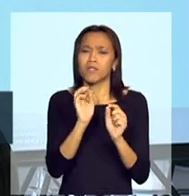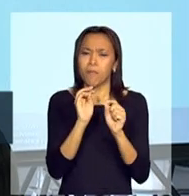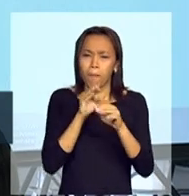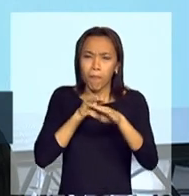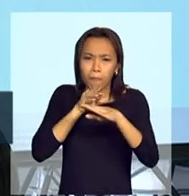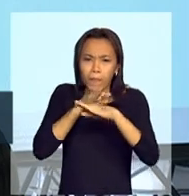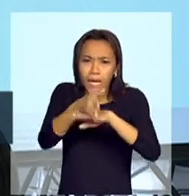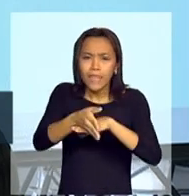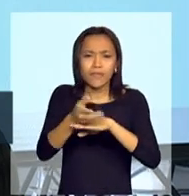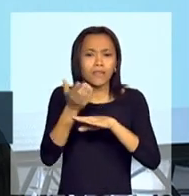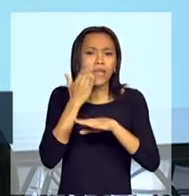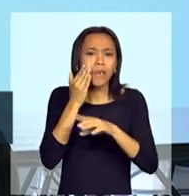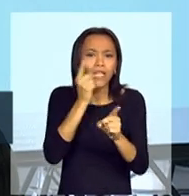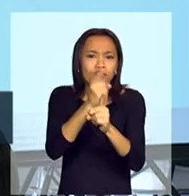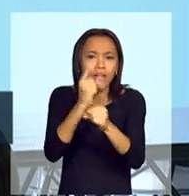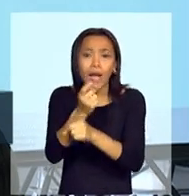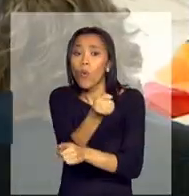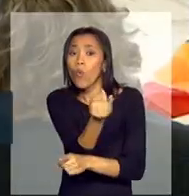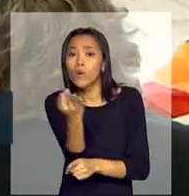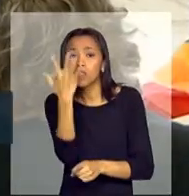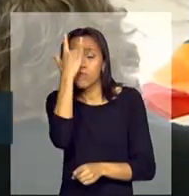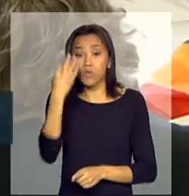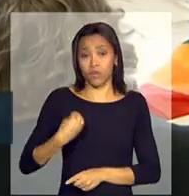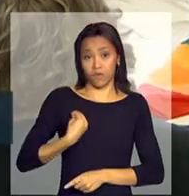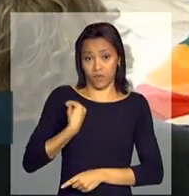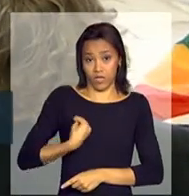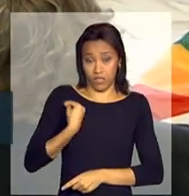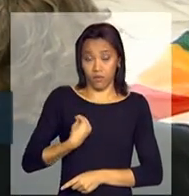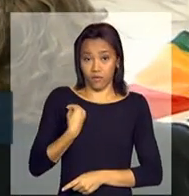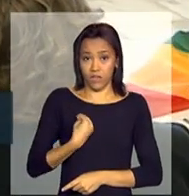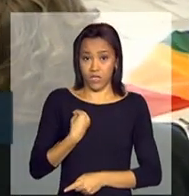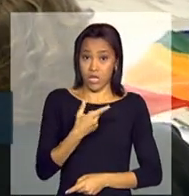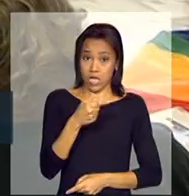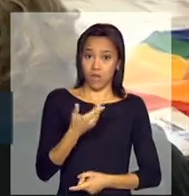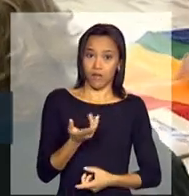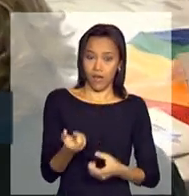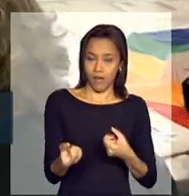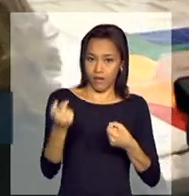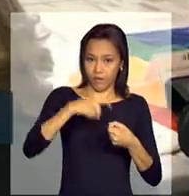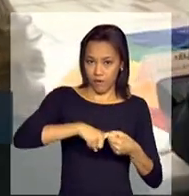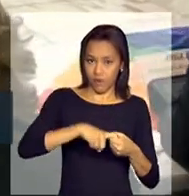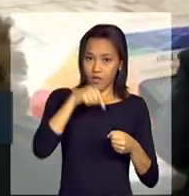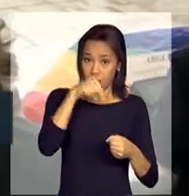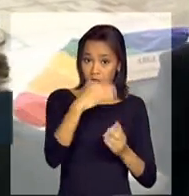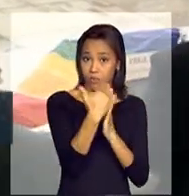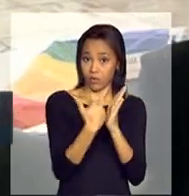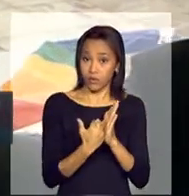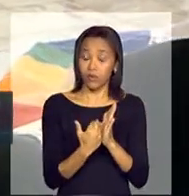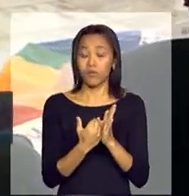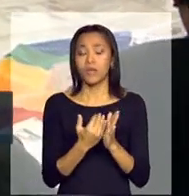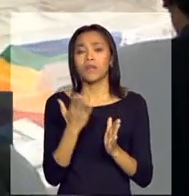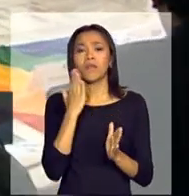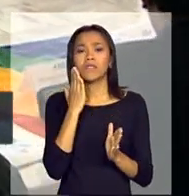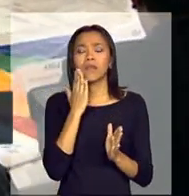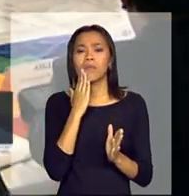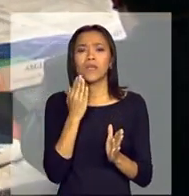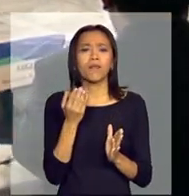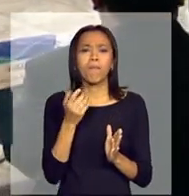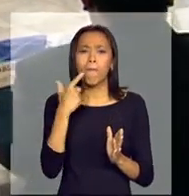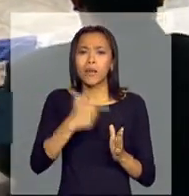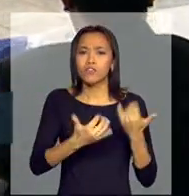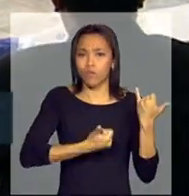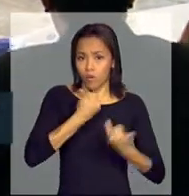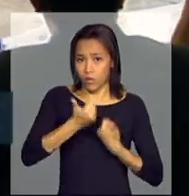lá e identifica quantas pessoas estão no Bolsa Família, qual é a oferta que a gente tinha. Lógico que a gente está com dados que são dados até o final do ano passado.